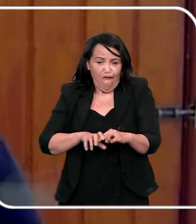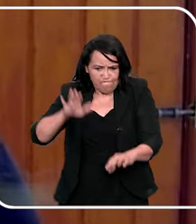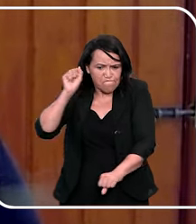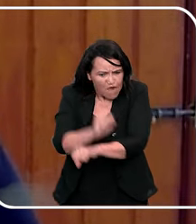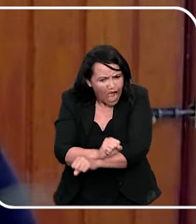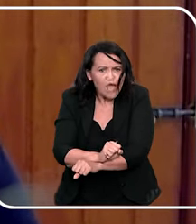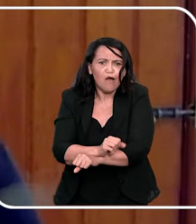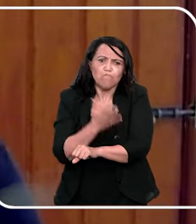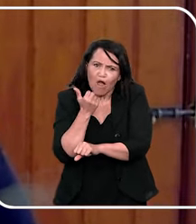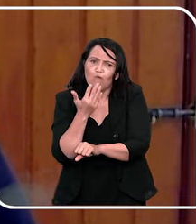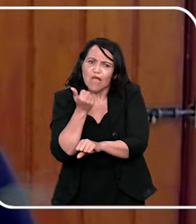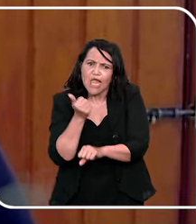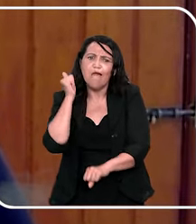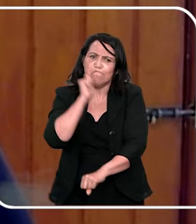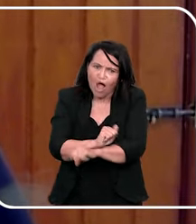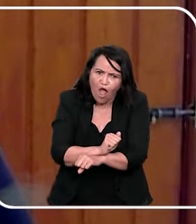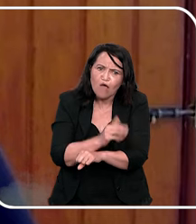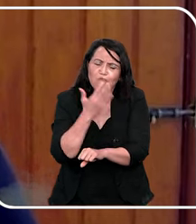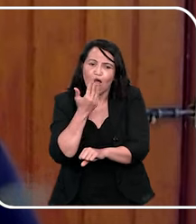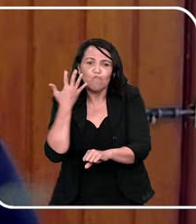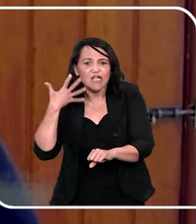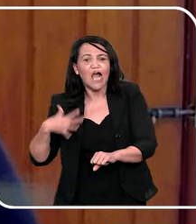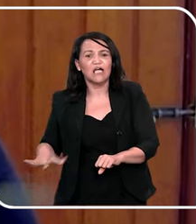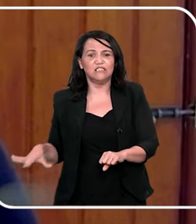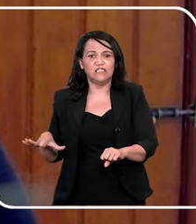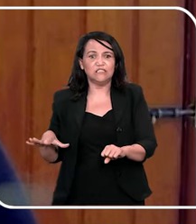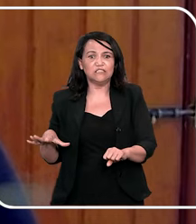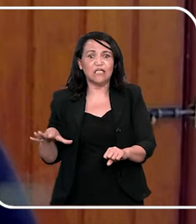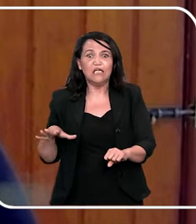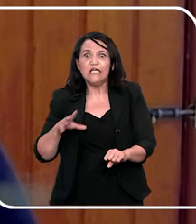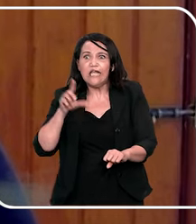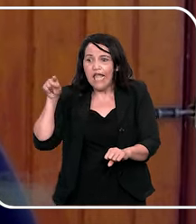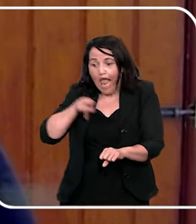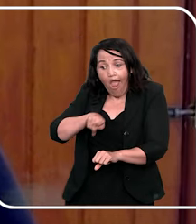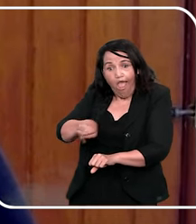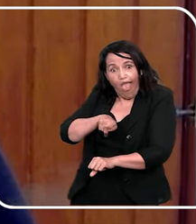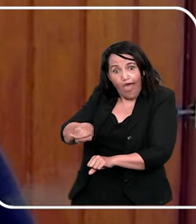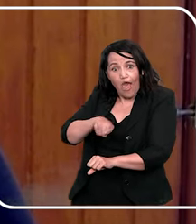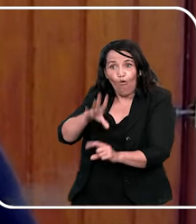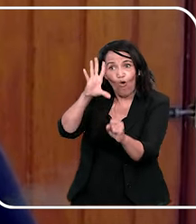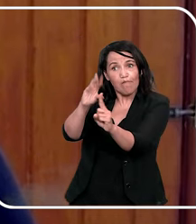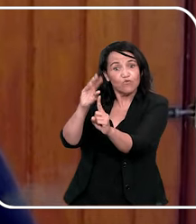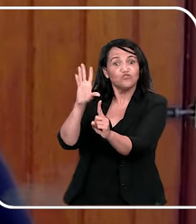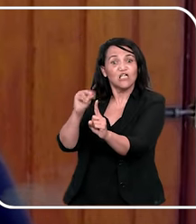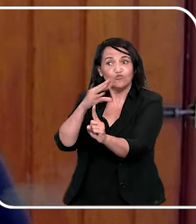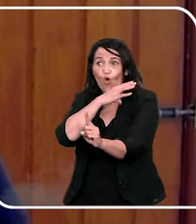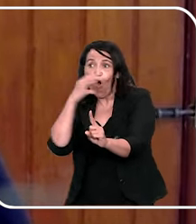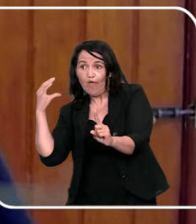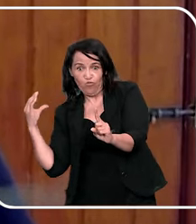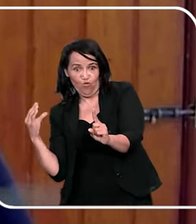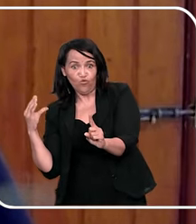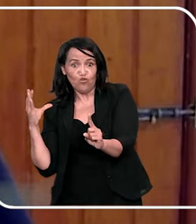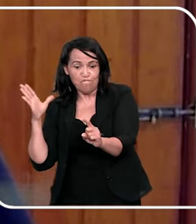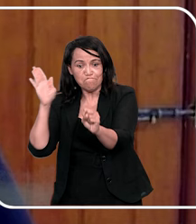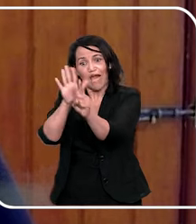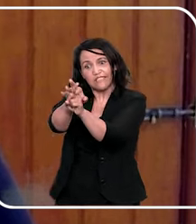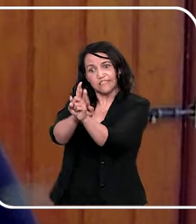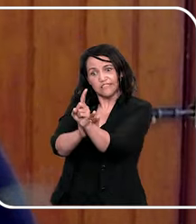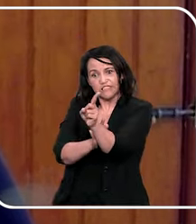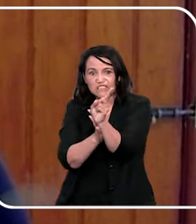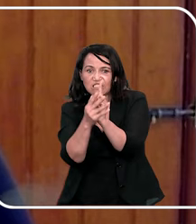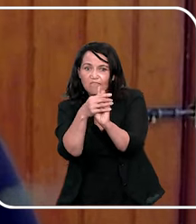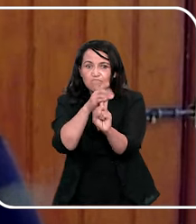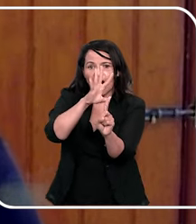quieta, quieta para comer, você não quer também para comer, menino? E não era, era o abusador passando a mão nas partes íntimas dela,